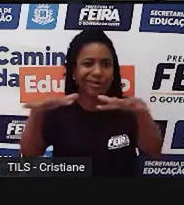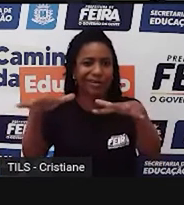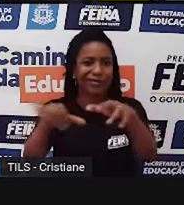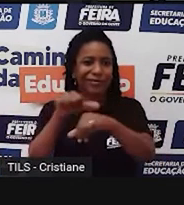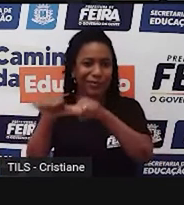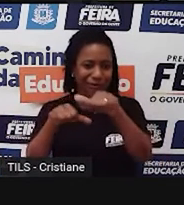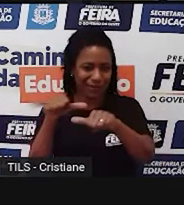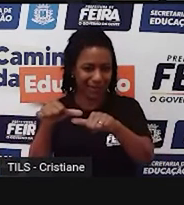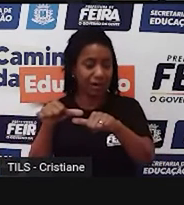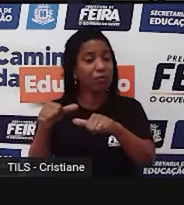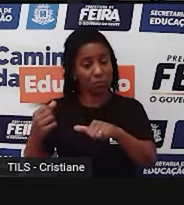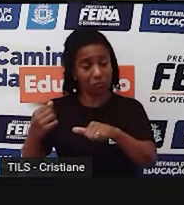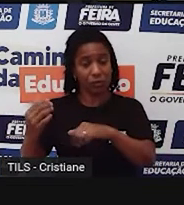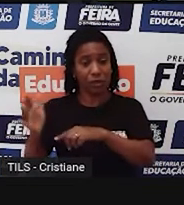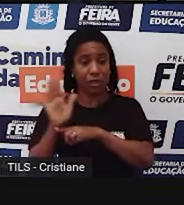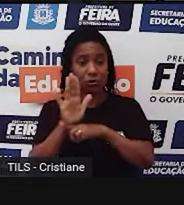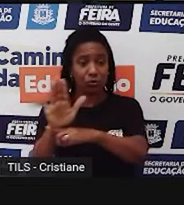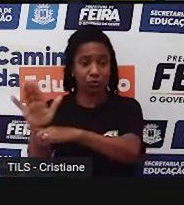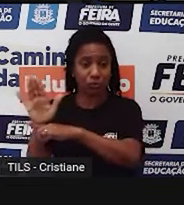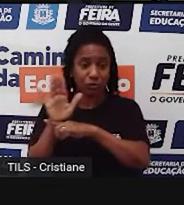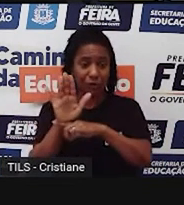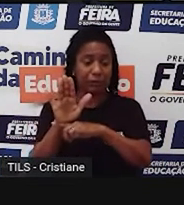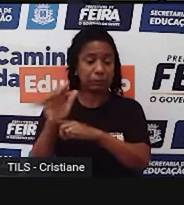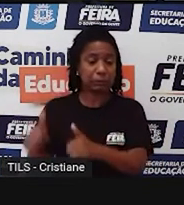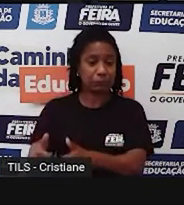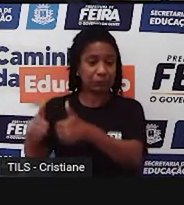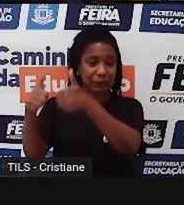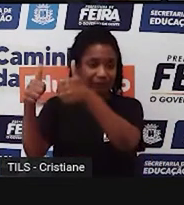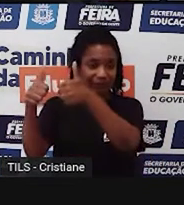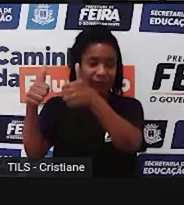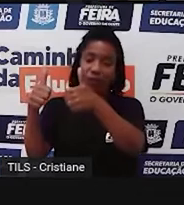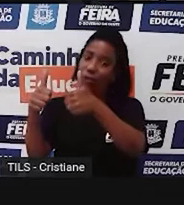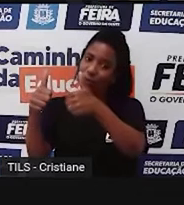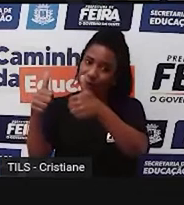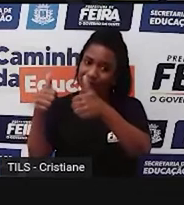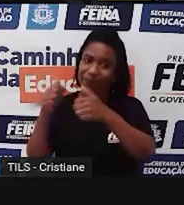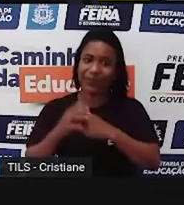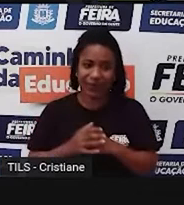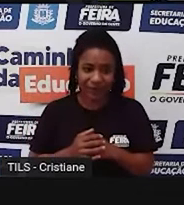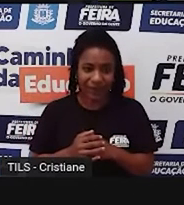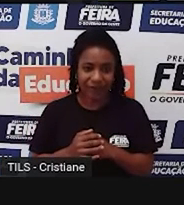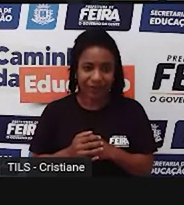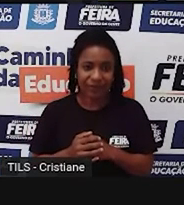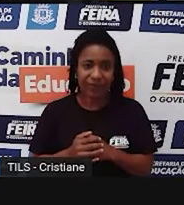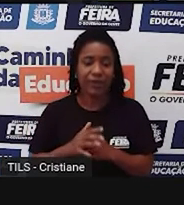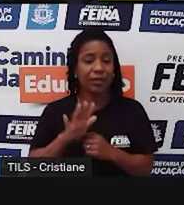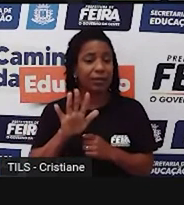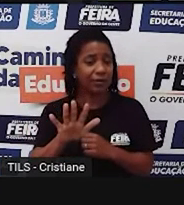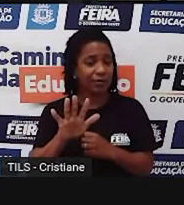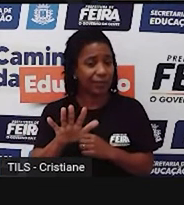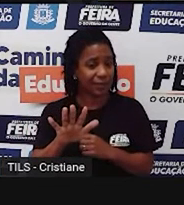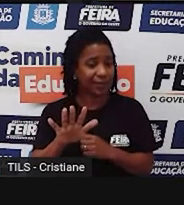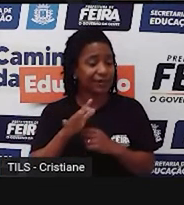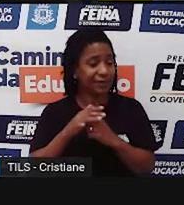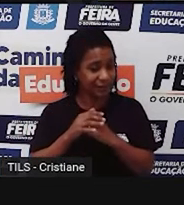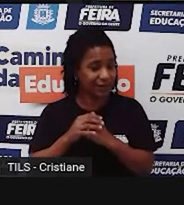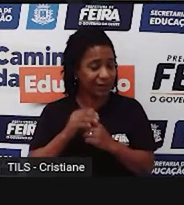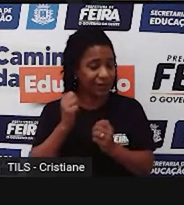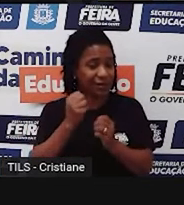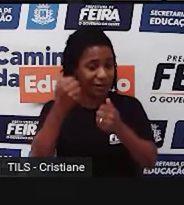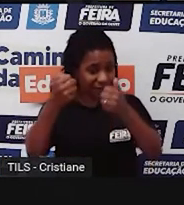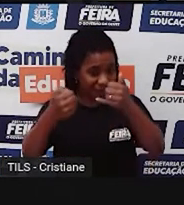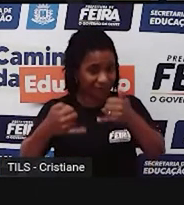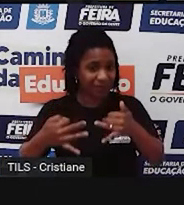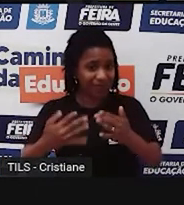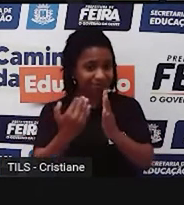Essa parte da transformação do espaço, acho que já ficou entendido, né, na introdução do assunto, né. Mas determina a qualidade